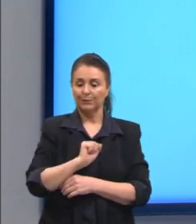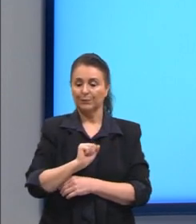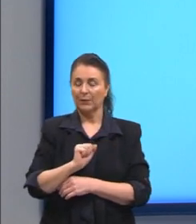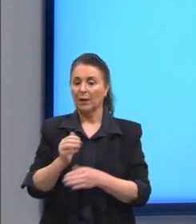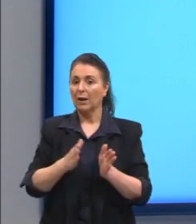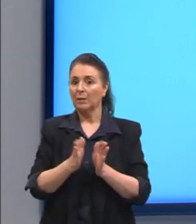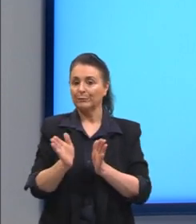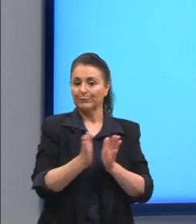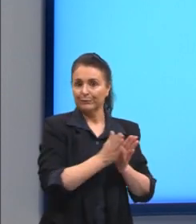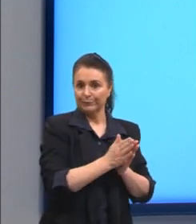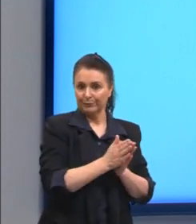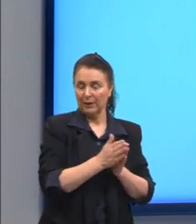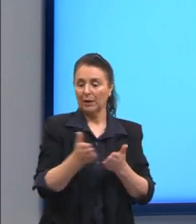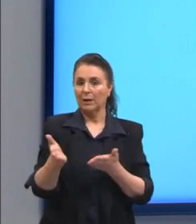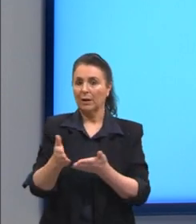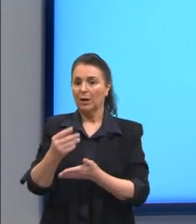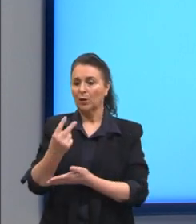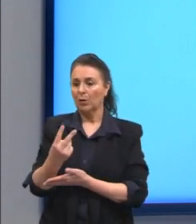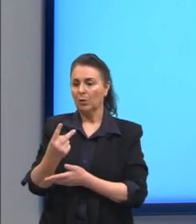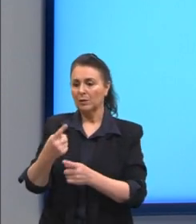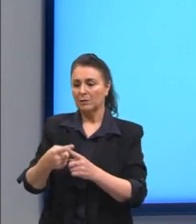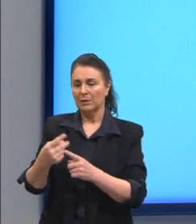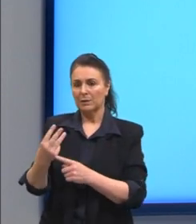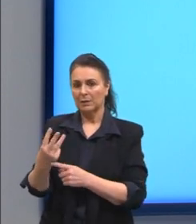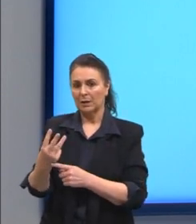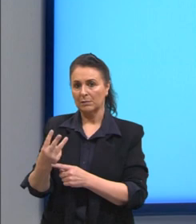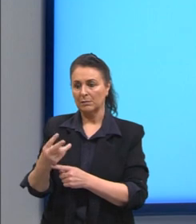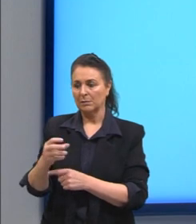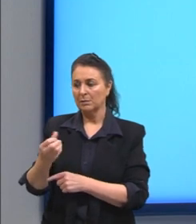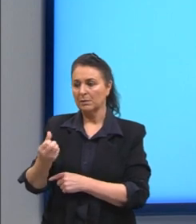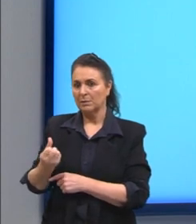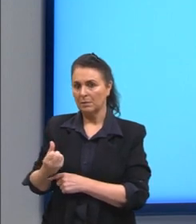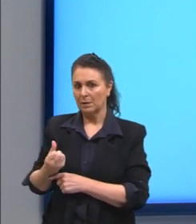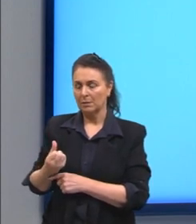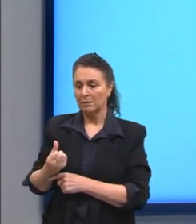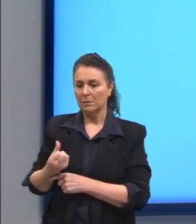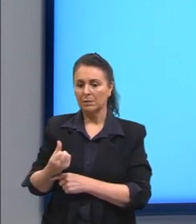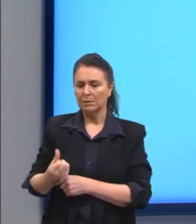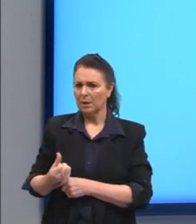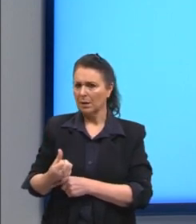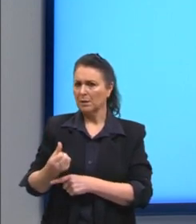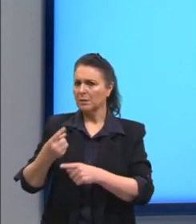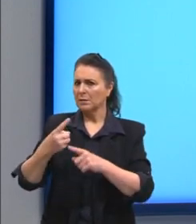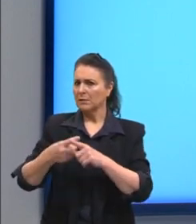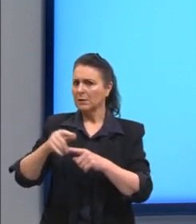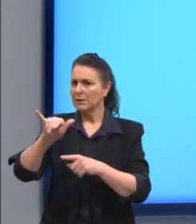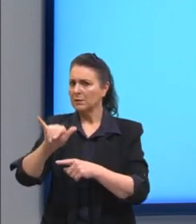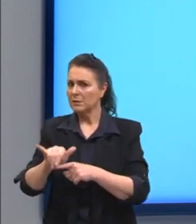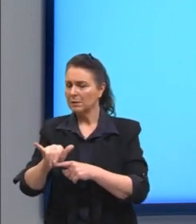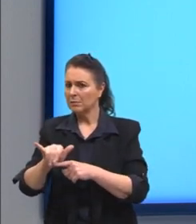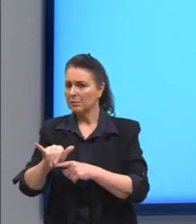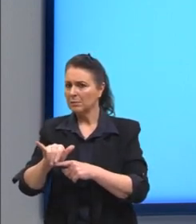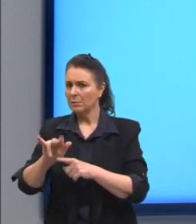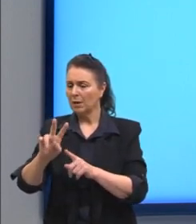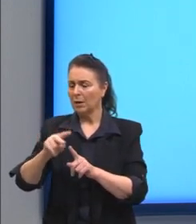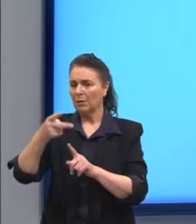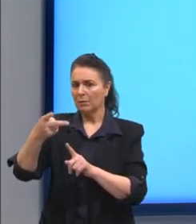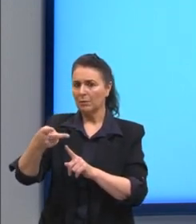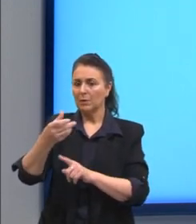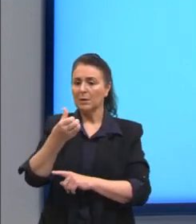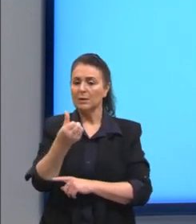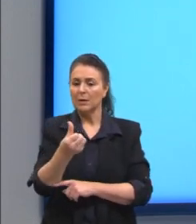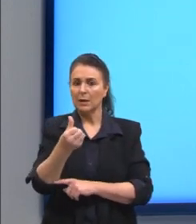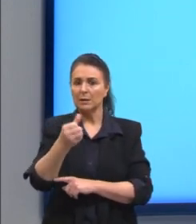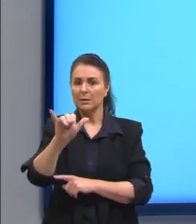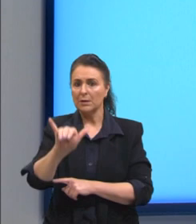resolvendo o produto 2 vezes 3 é 6 6 vezes y ao quadrado 6y